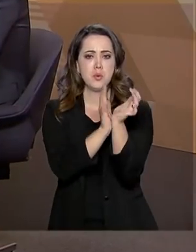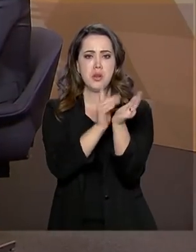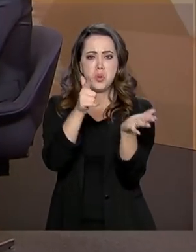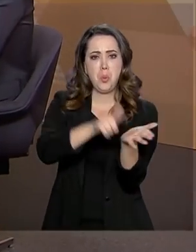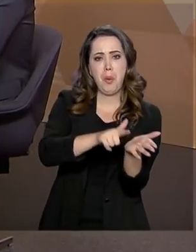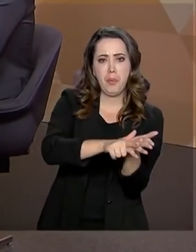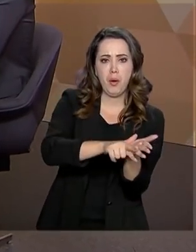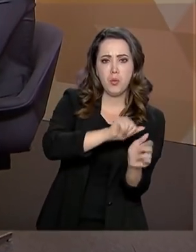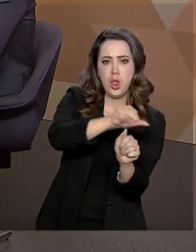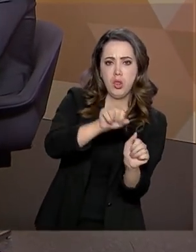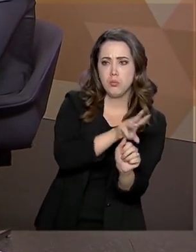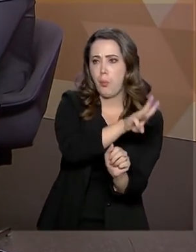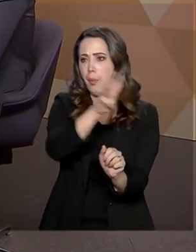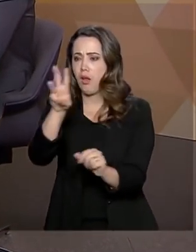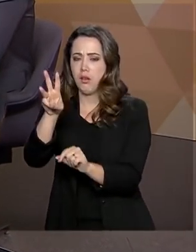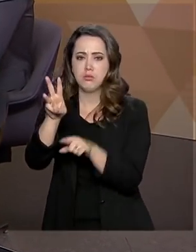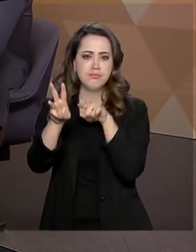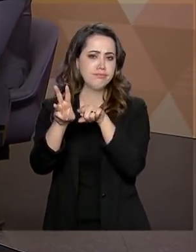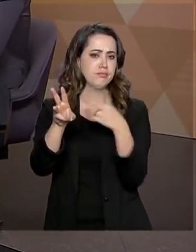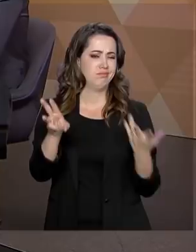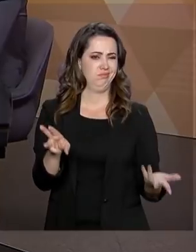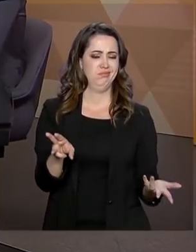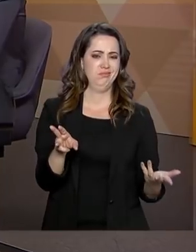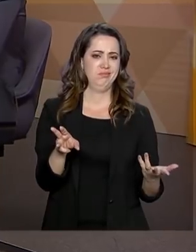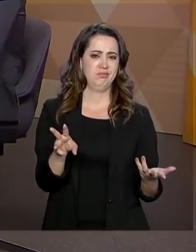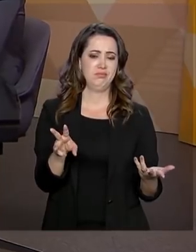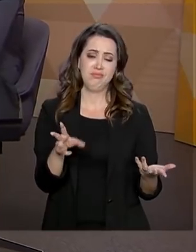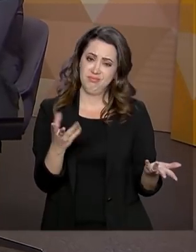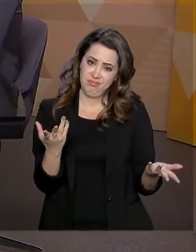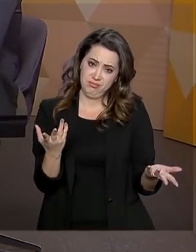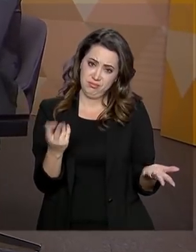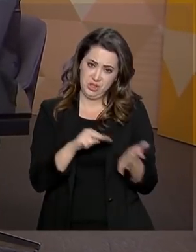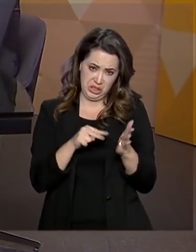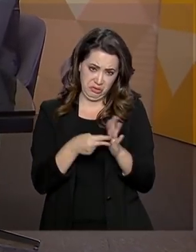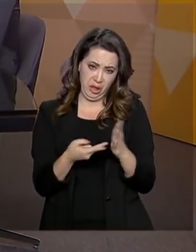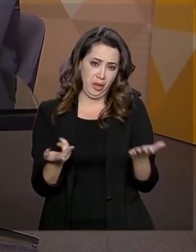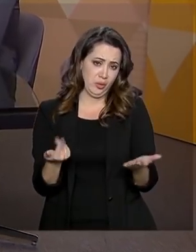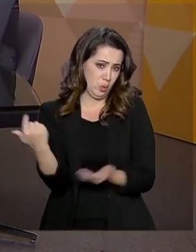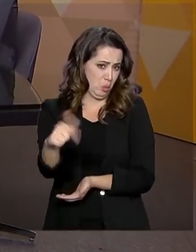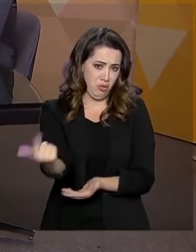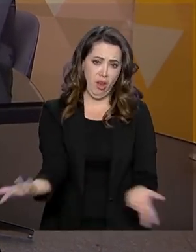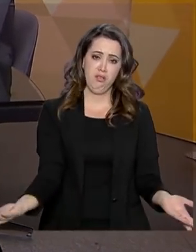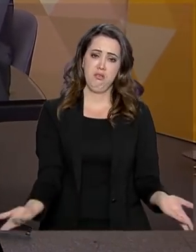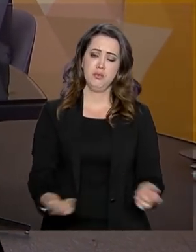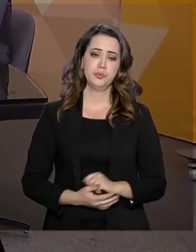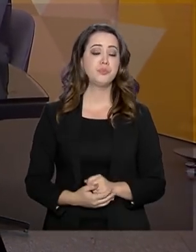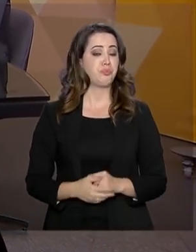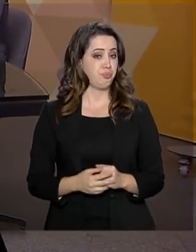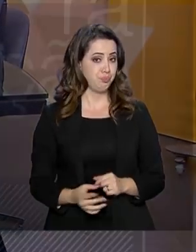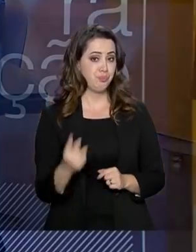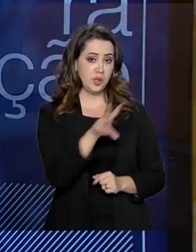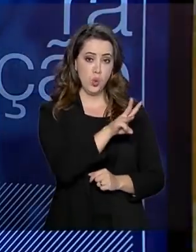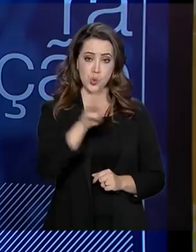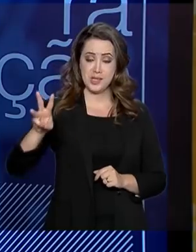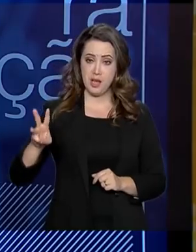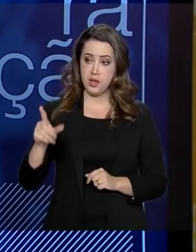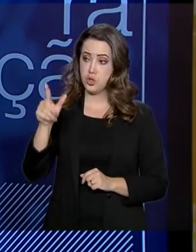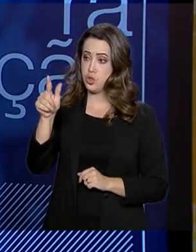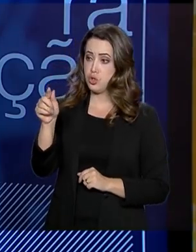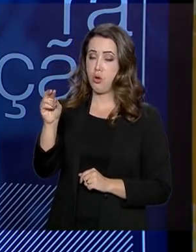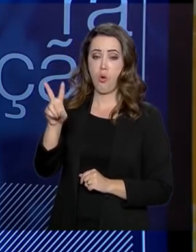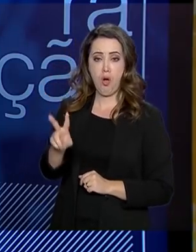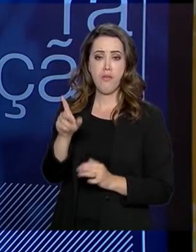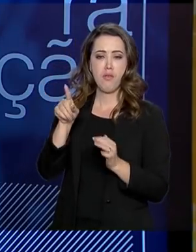físico para o mundo digital. Isso não tem nenhum sentido. O portal gov.br vai consolidar todos os canais